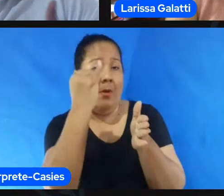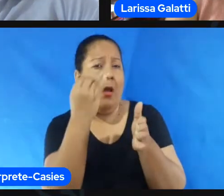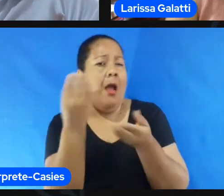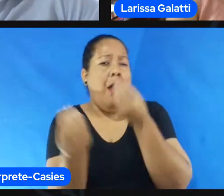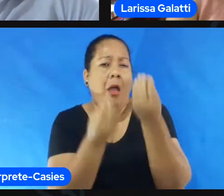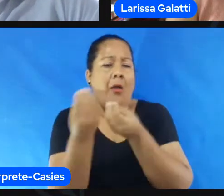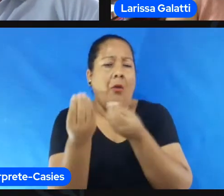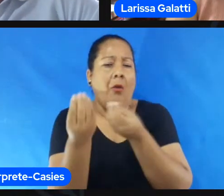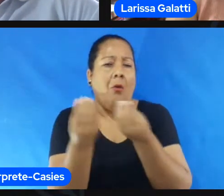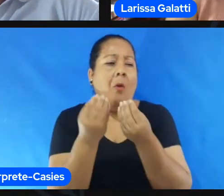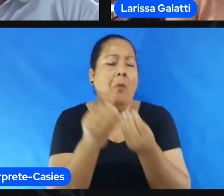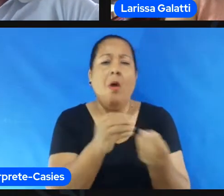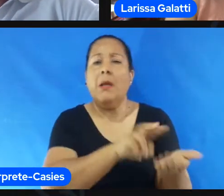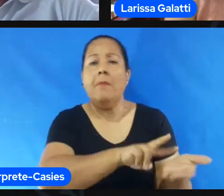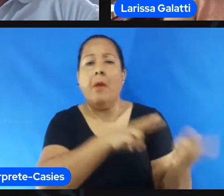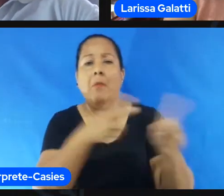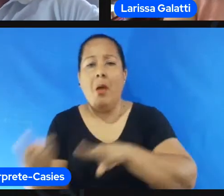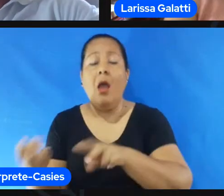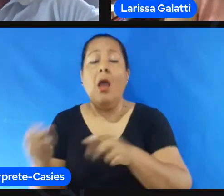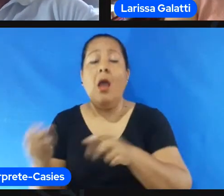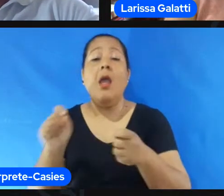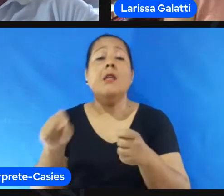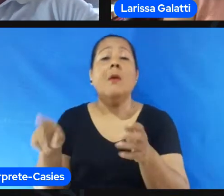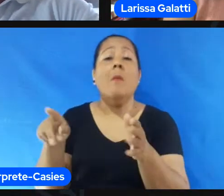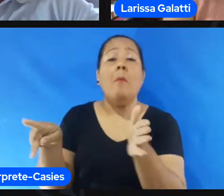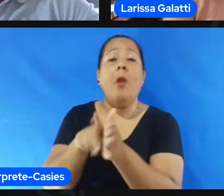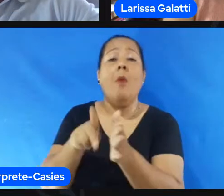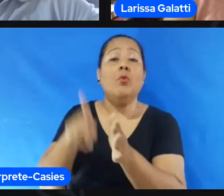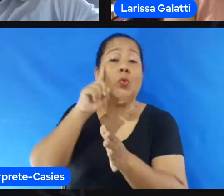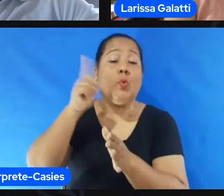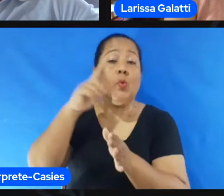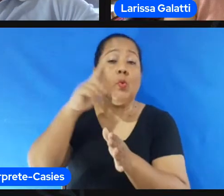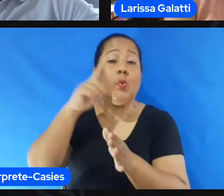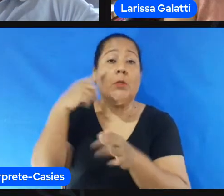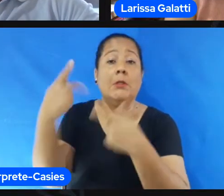pra prática cotidiana excelente